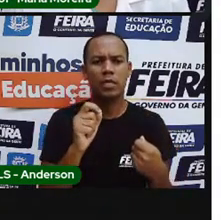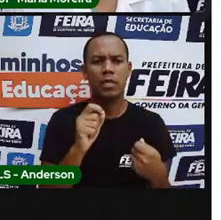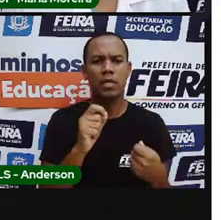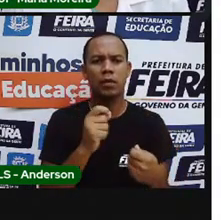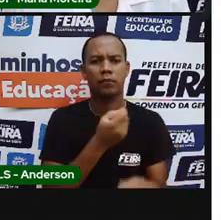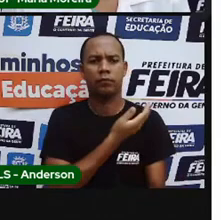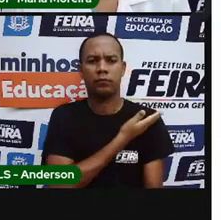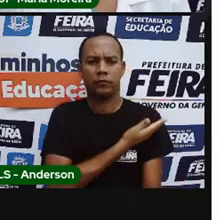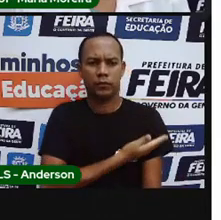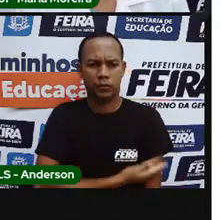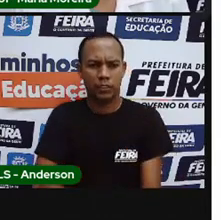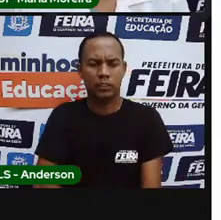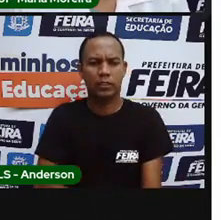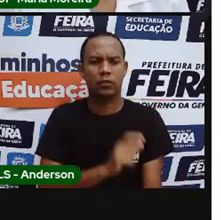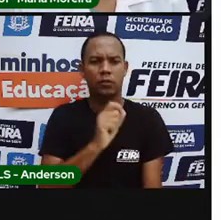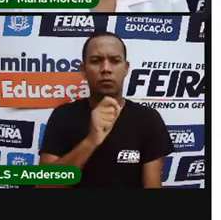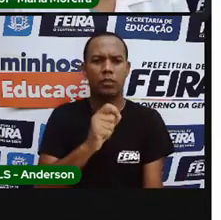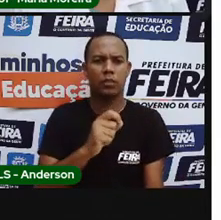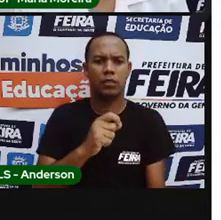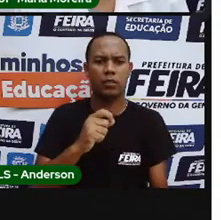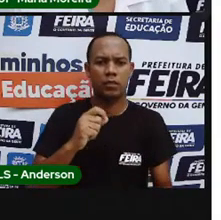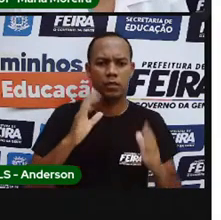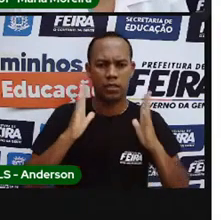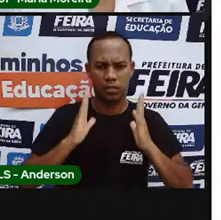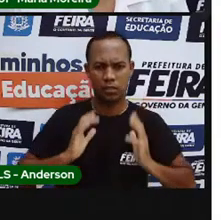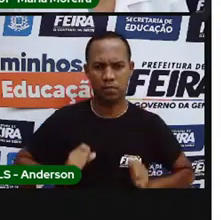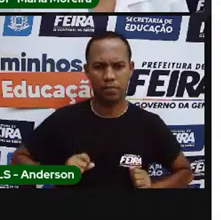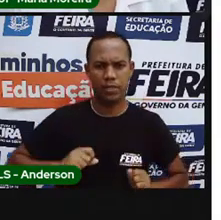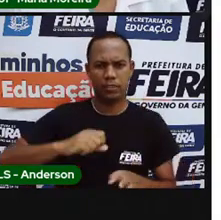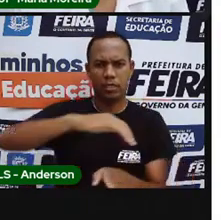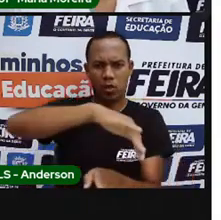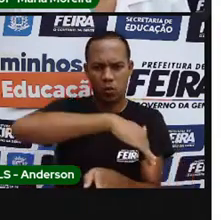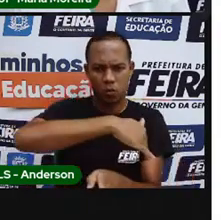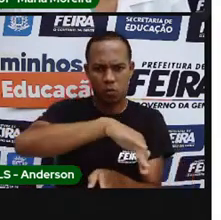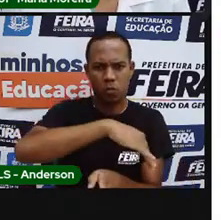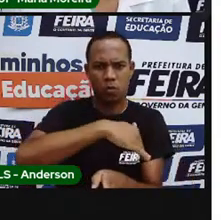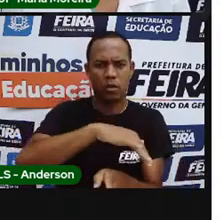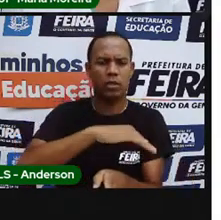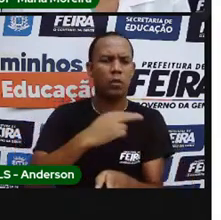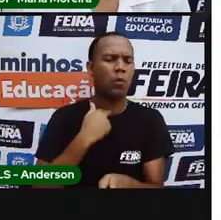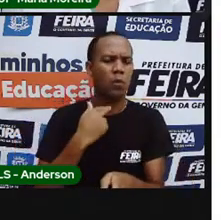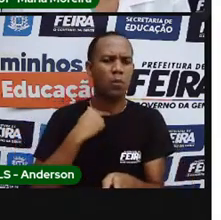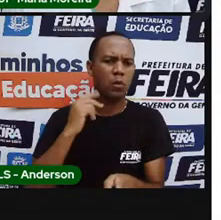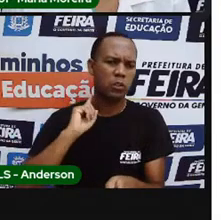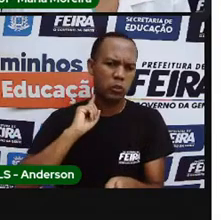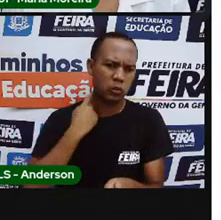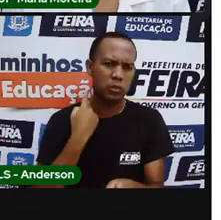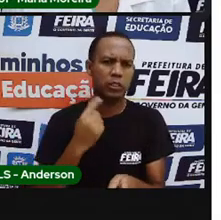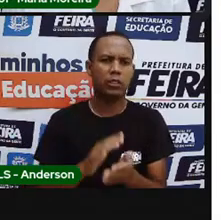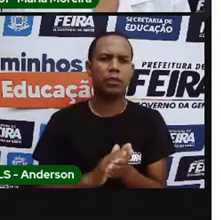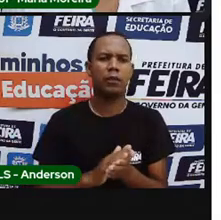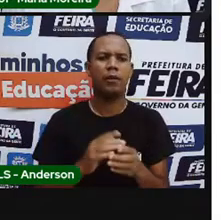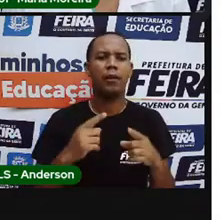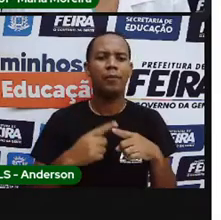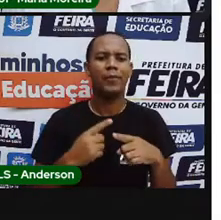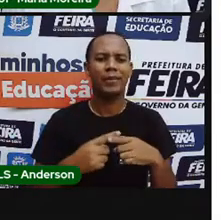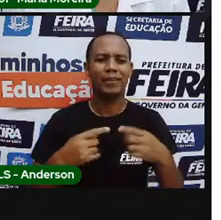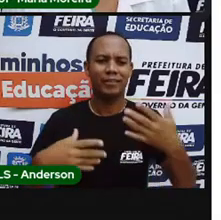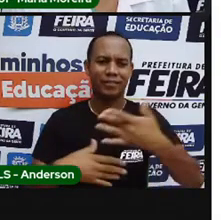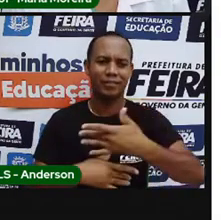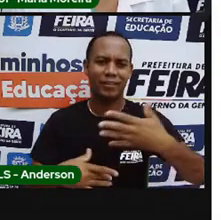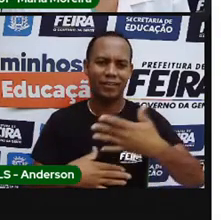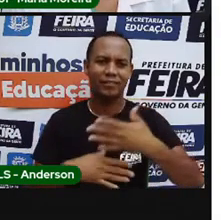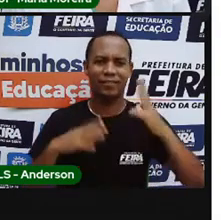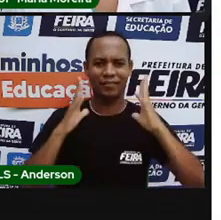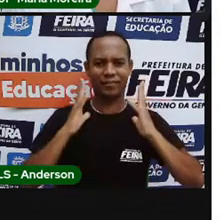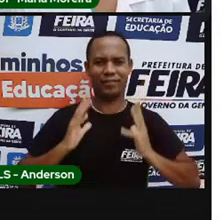espaço público e não sair sujando o chão e as coisas, né? Cidade limpa é qualidade de vida para todos